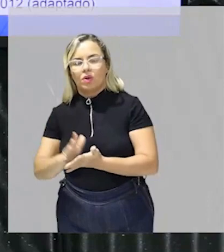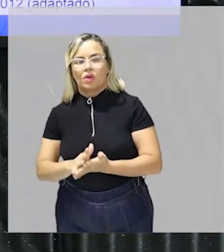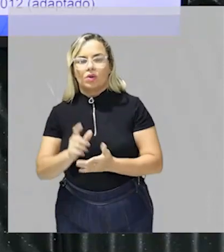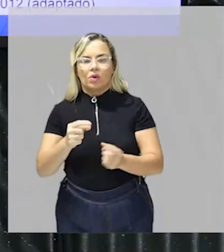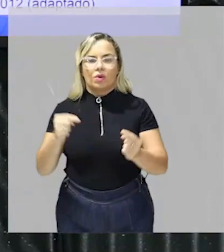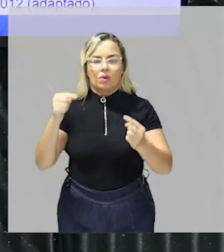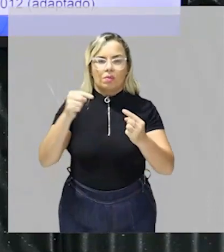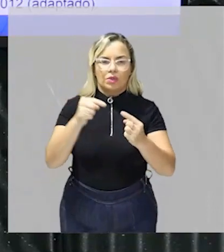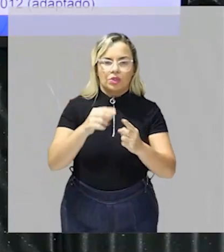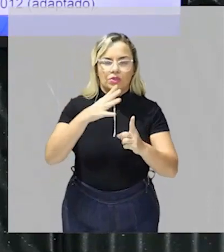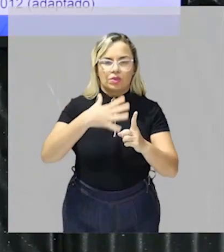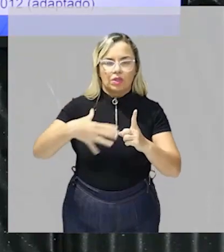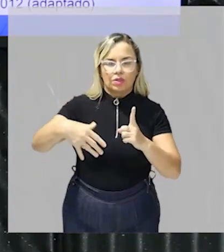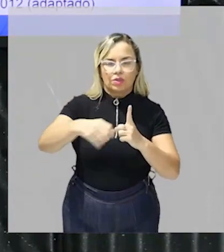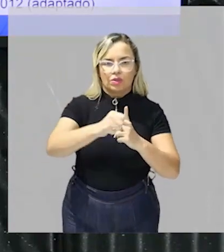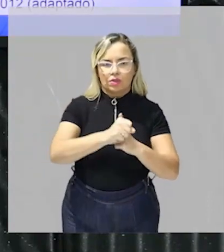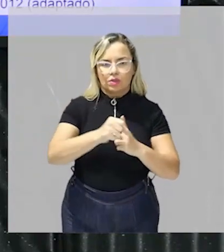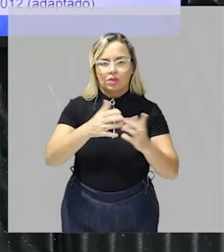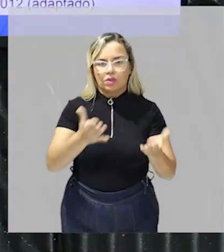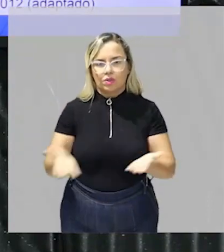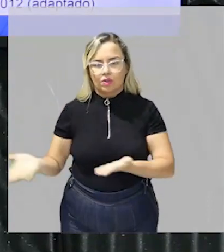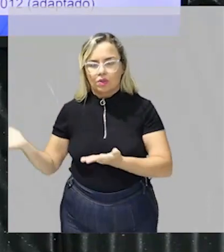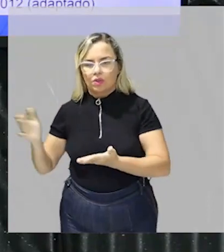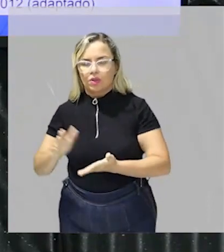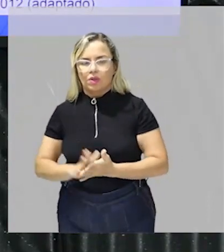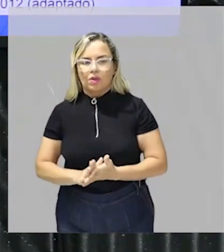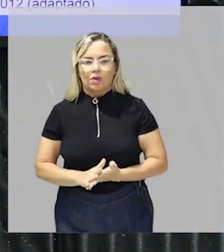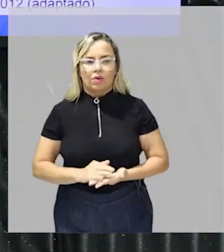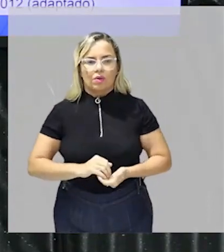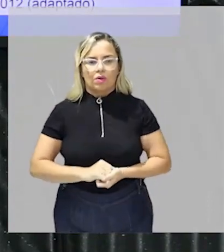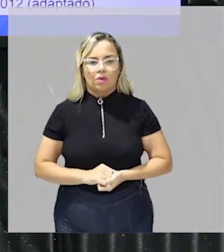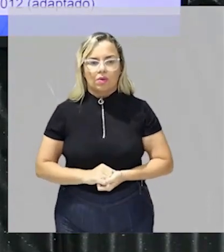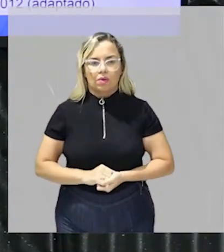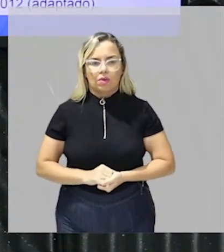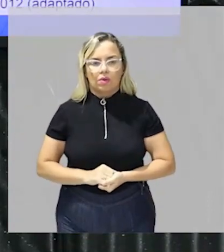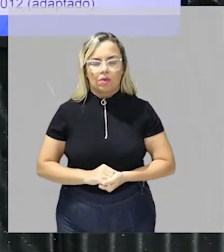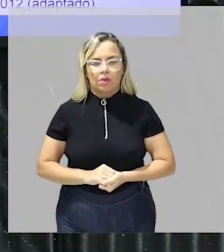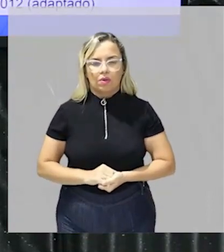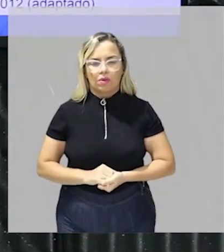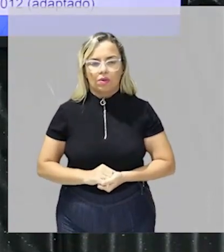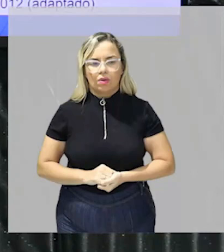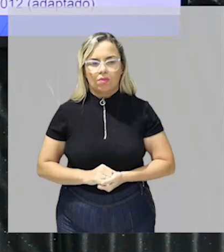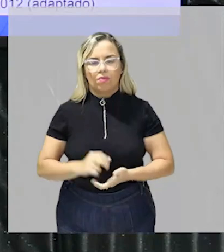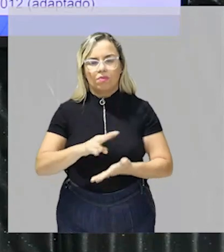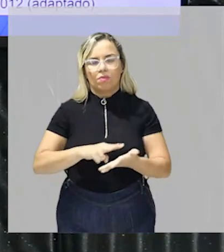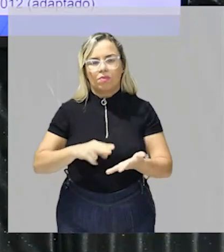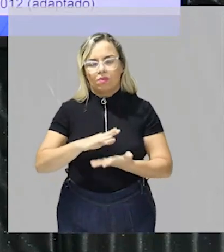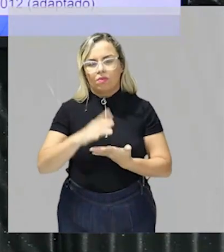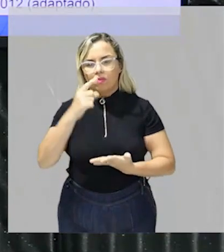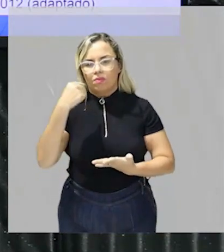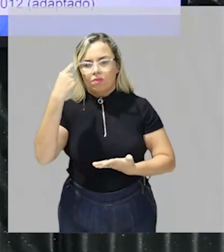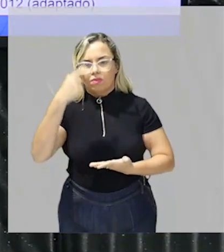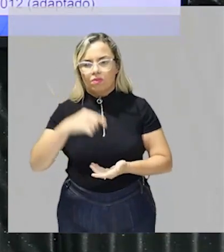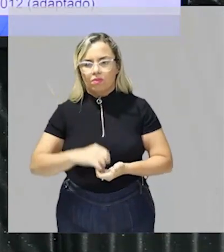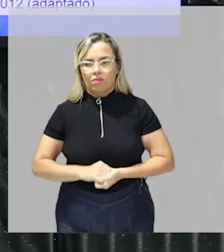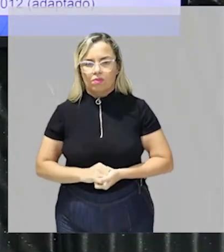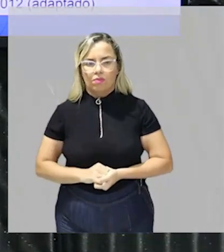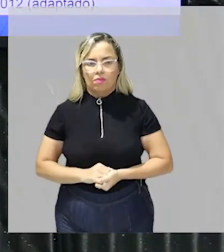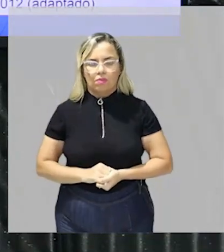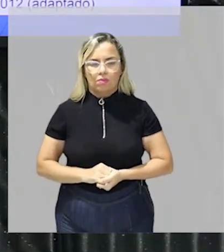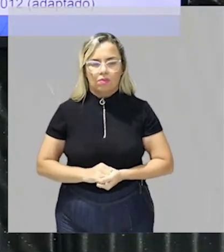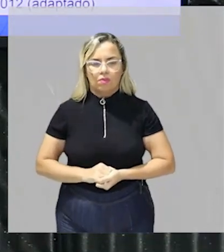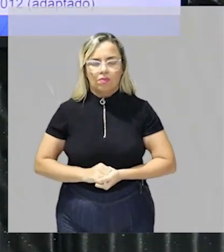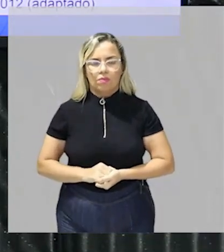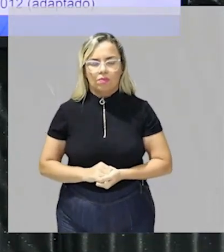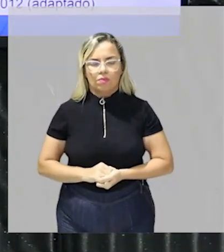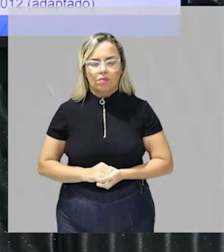sociais tá porque se beneficiam os colectivos mais desfavorecidos sem nenhum custo econômico para